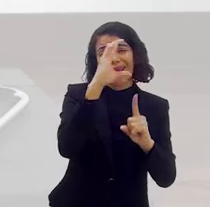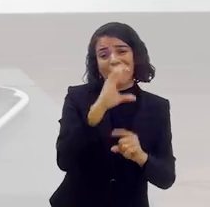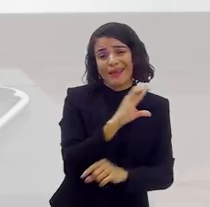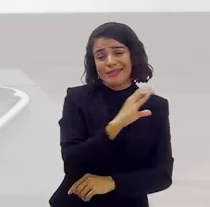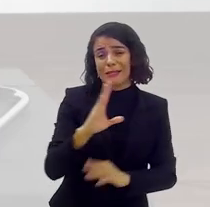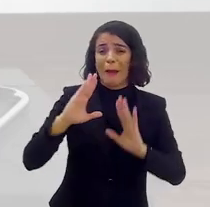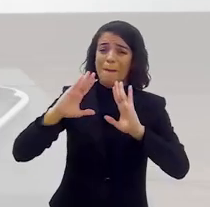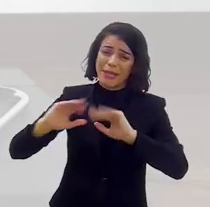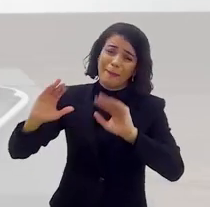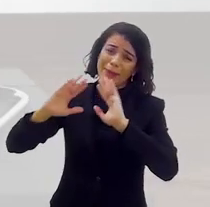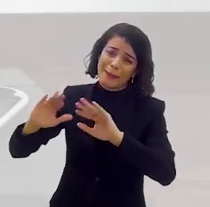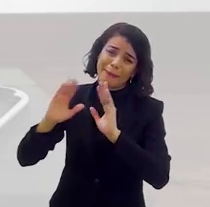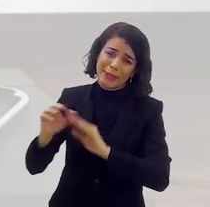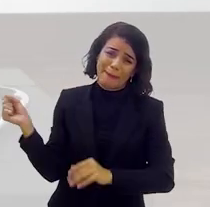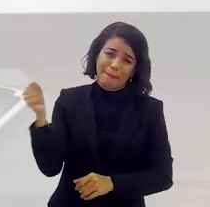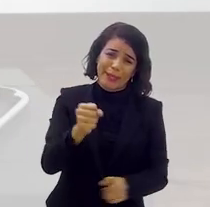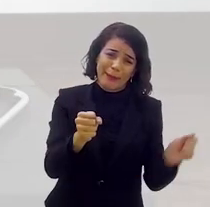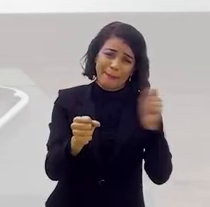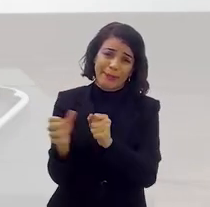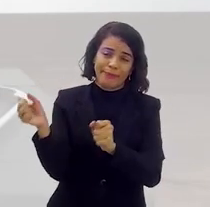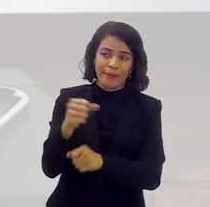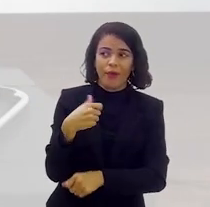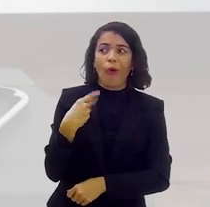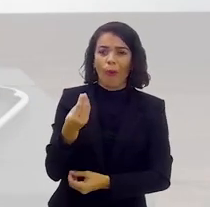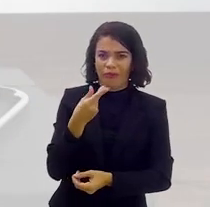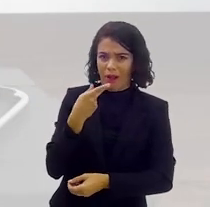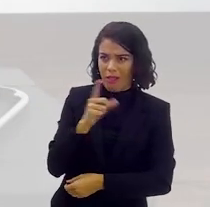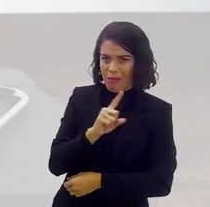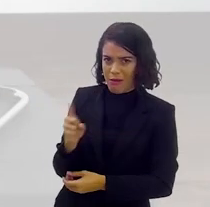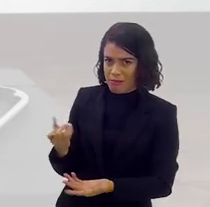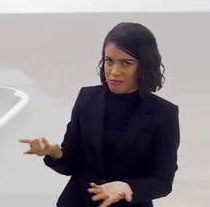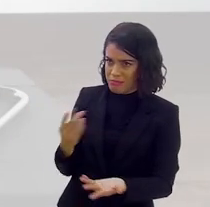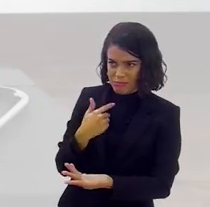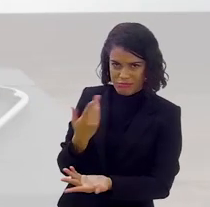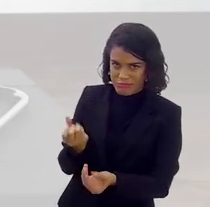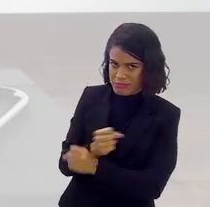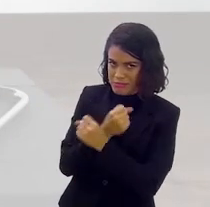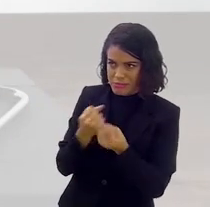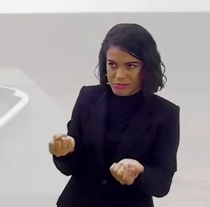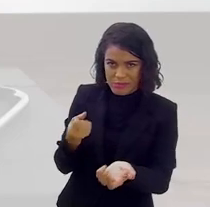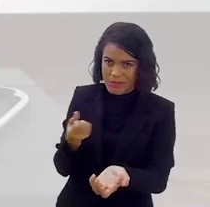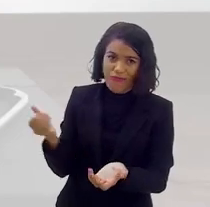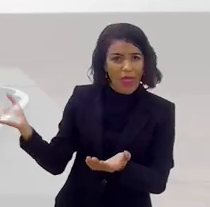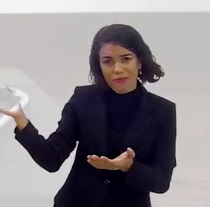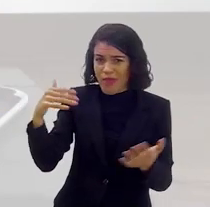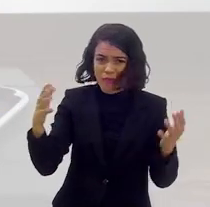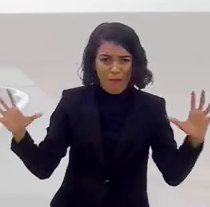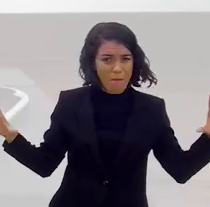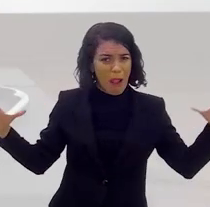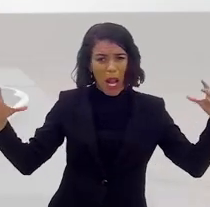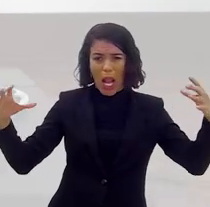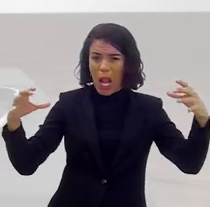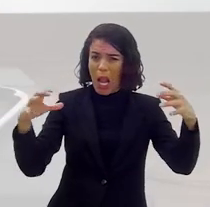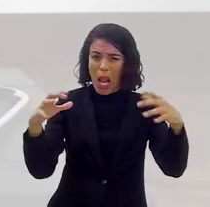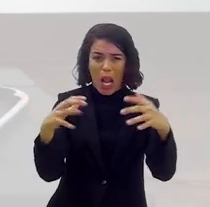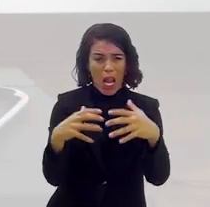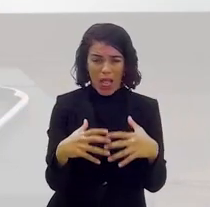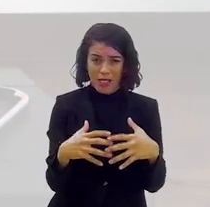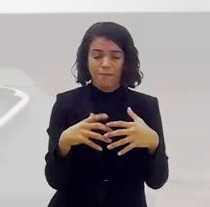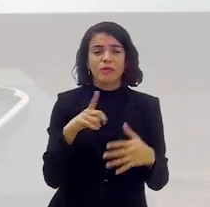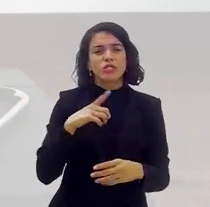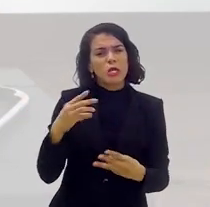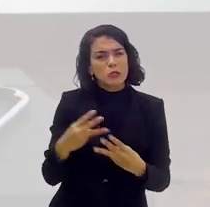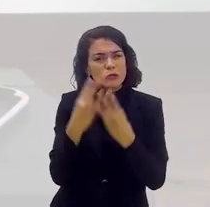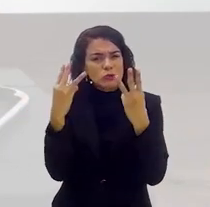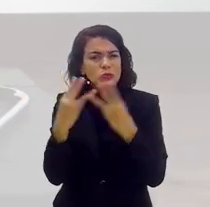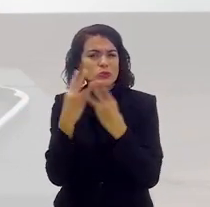colocar o pessoal para fazer figuração. E a gente não podia dizer não. Não, vem, vem. Todo mundo queria bater em Jesus. Tinha